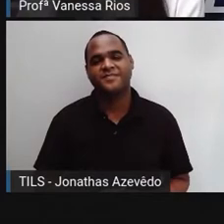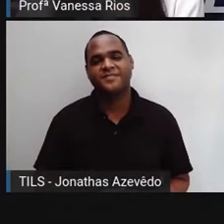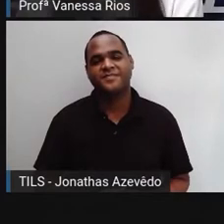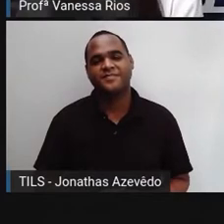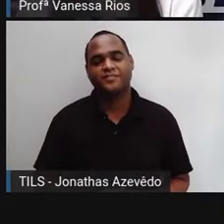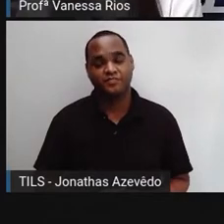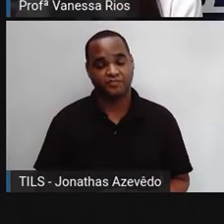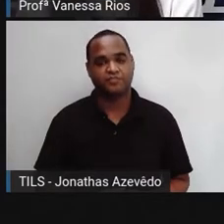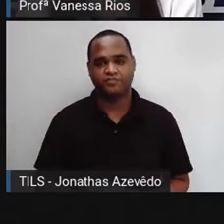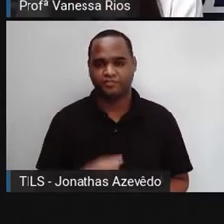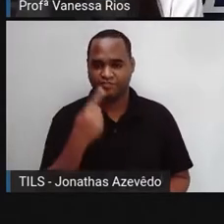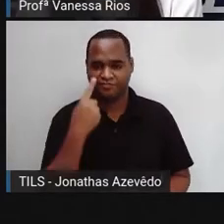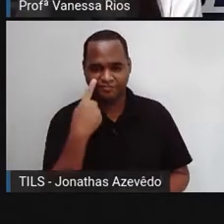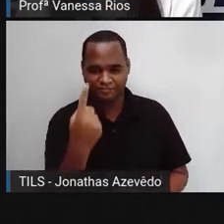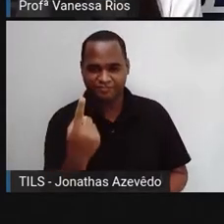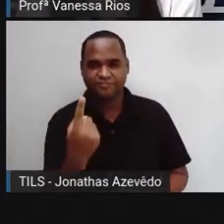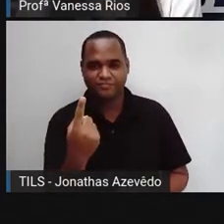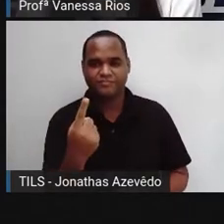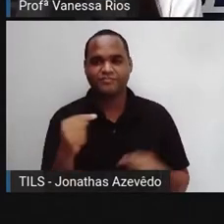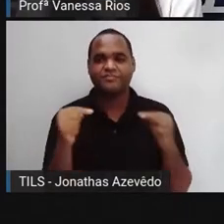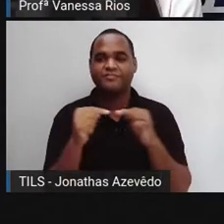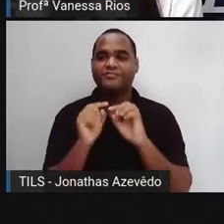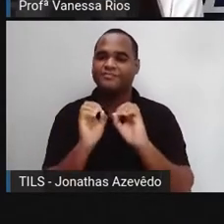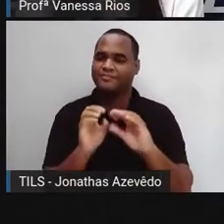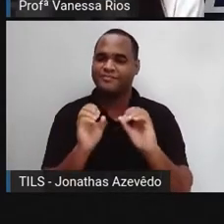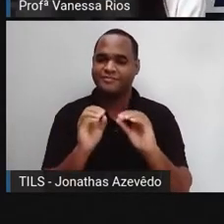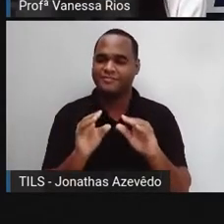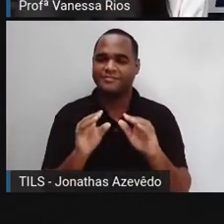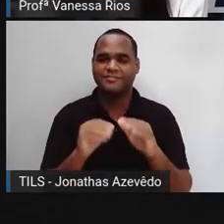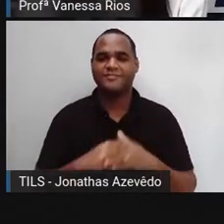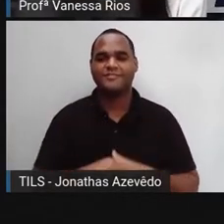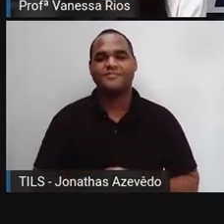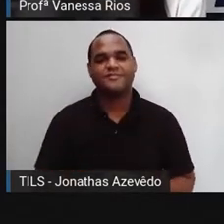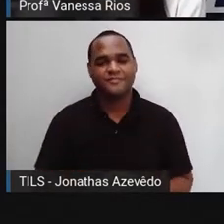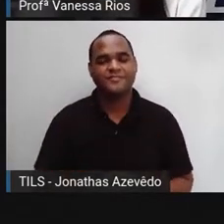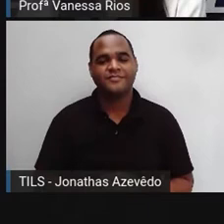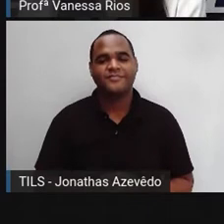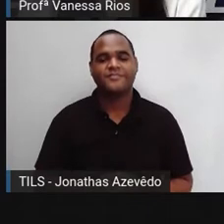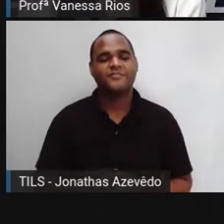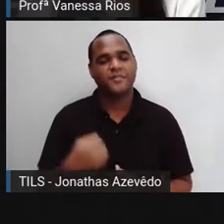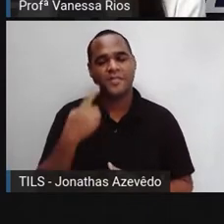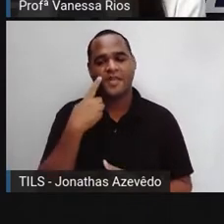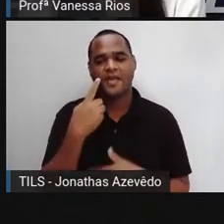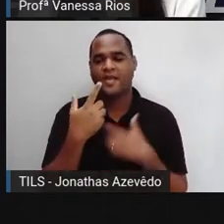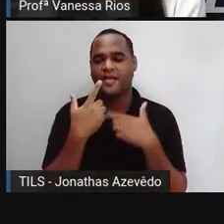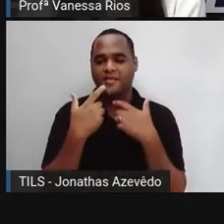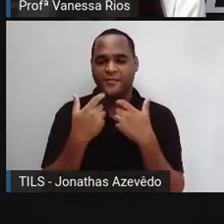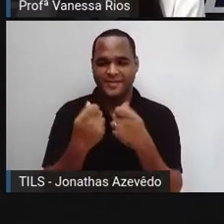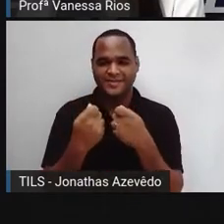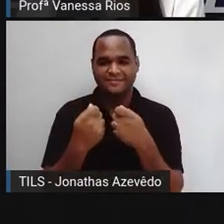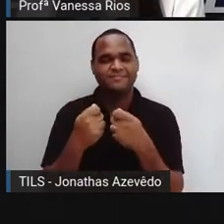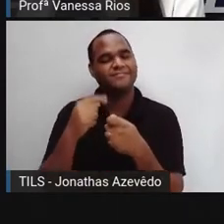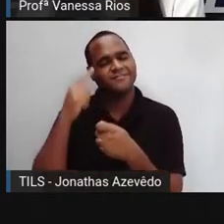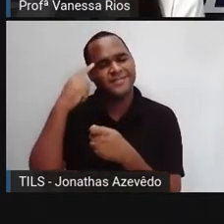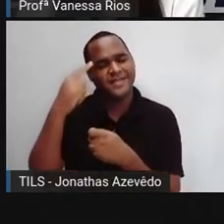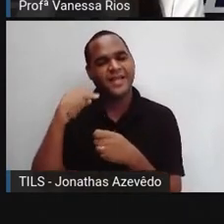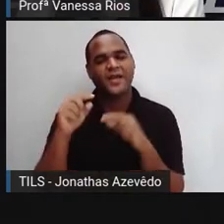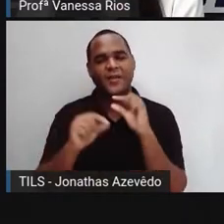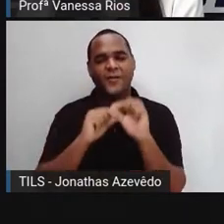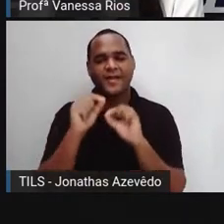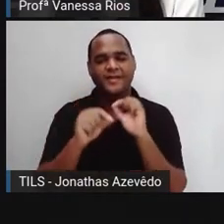Olhem só, nossa aula agora, ela é de linguagens e nesta aula de linguagens nós vamos